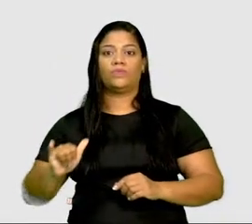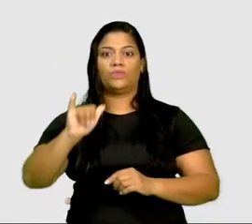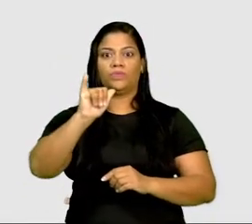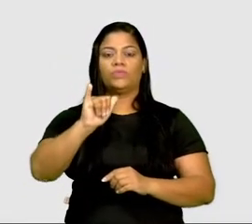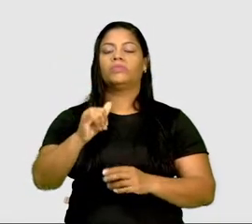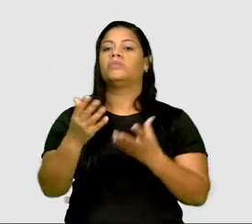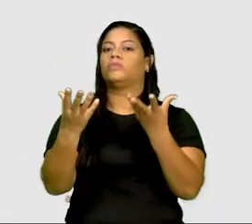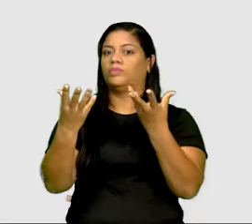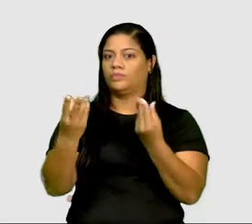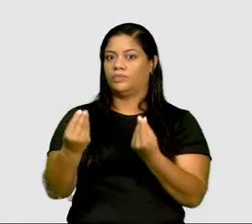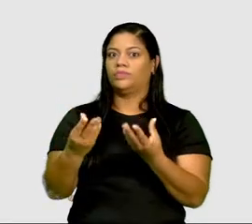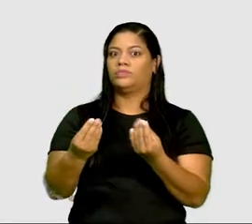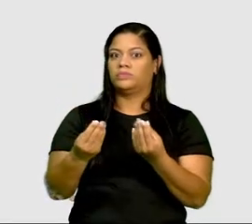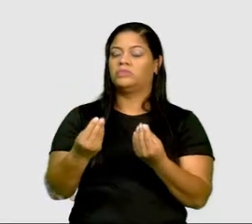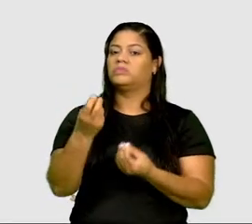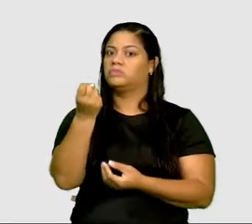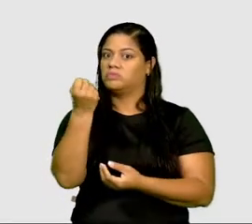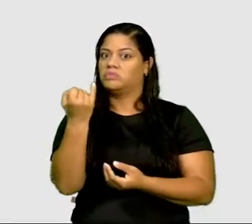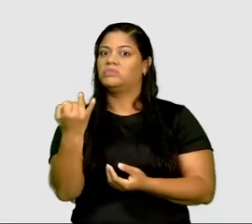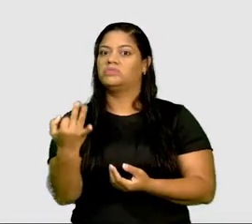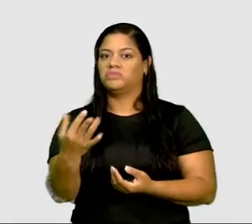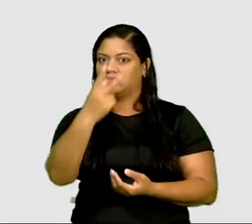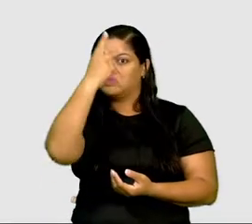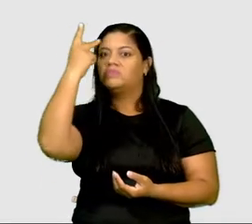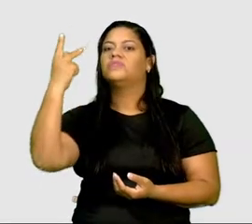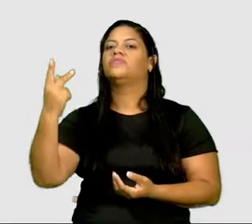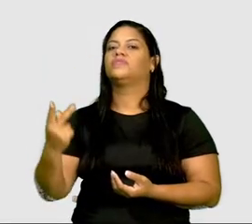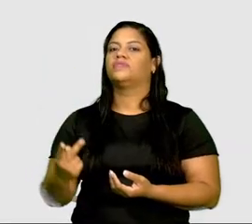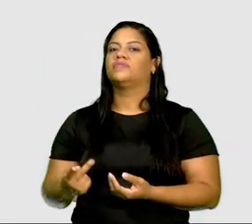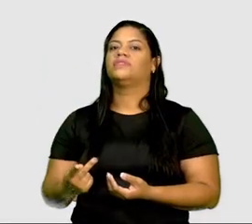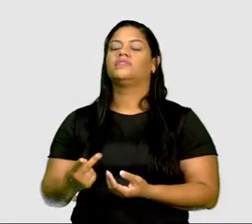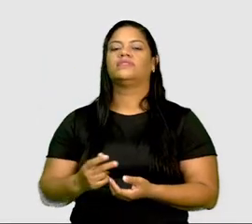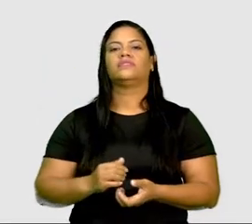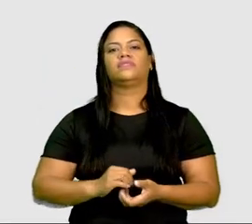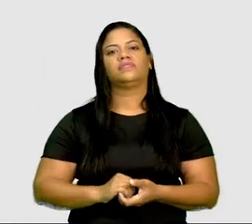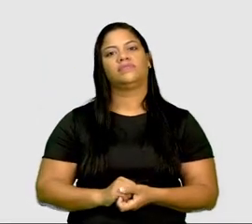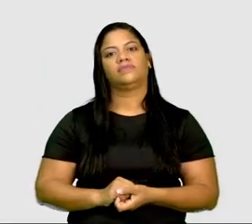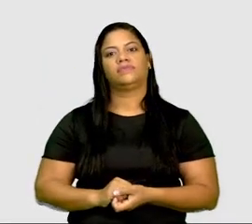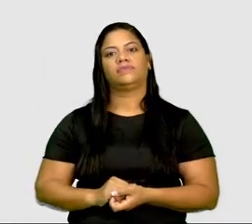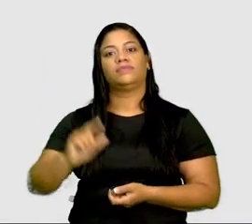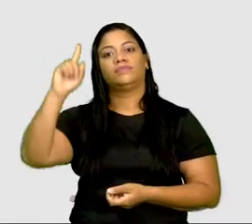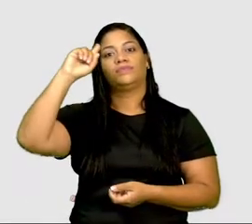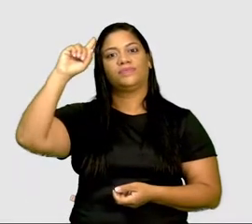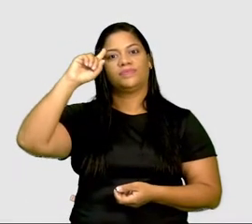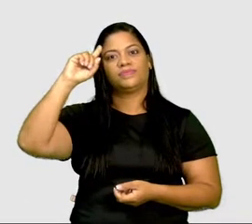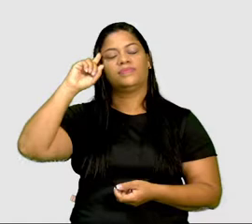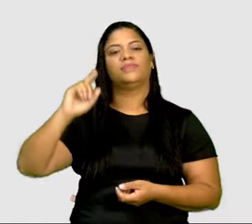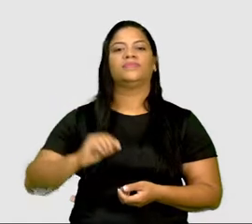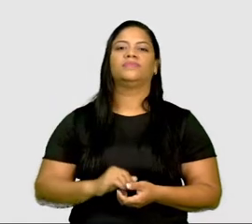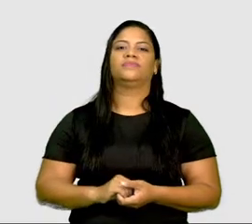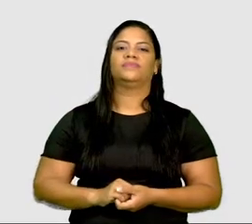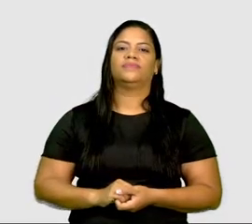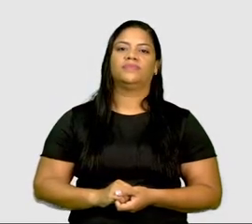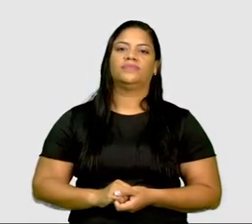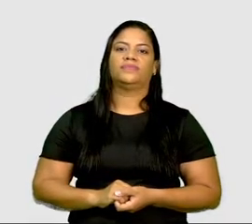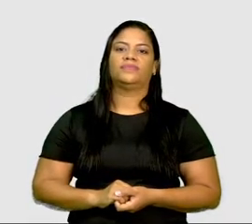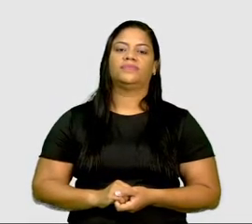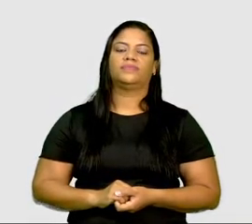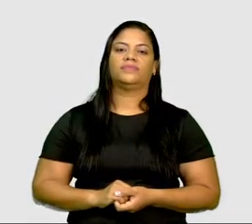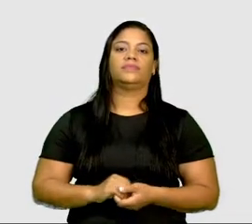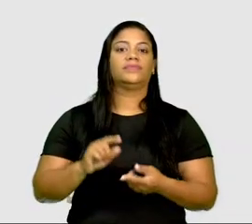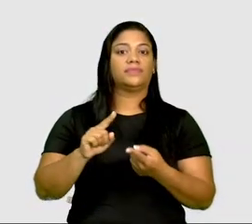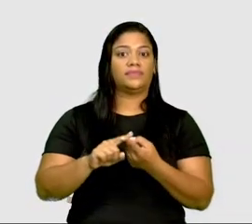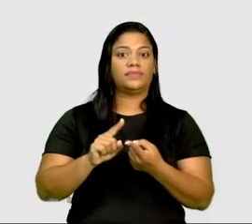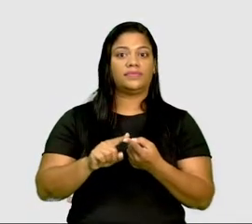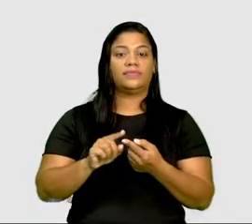eles levam uma maior quantidade de pessoas no seu dia a dia. Temos